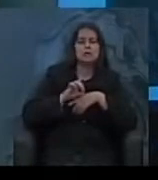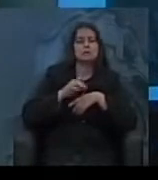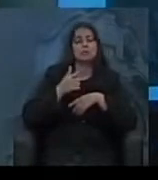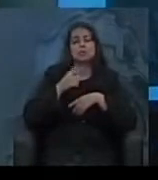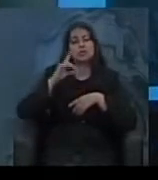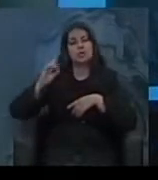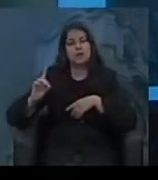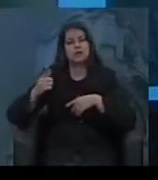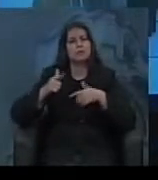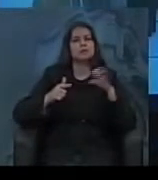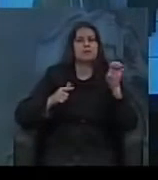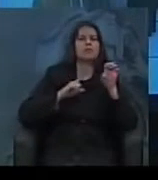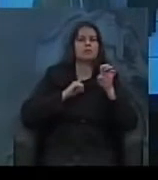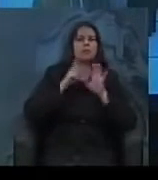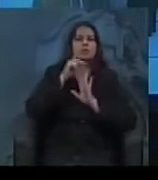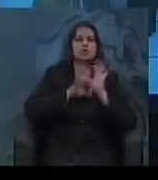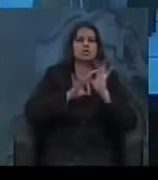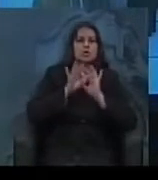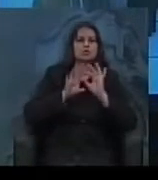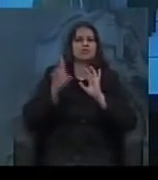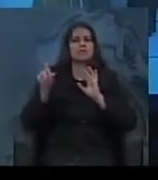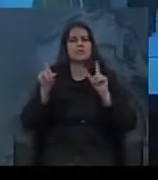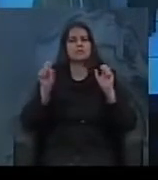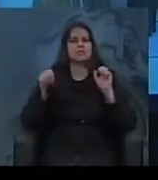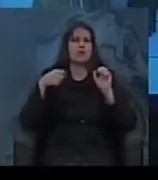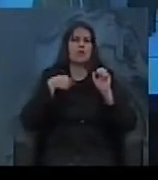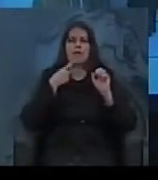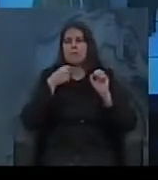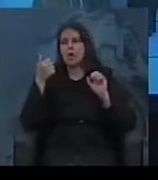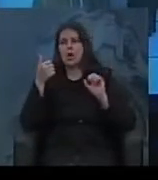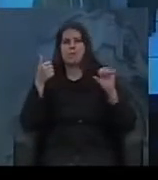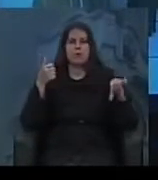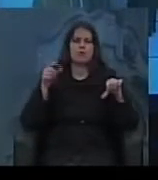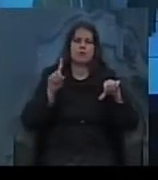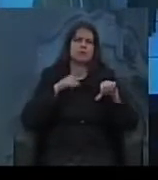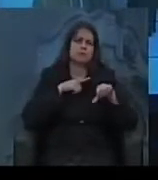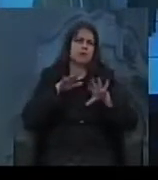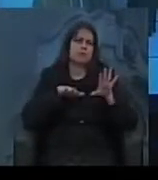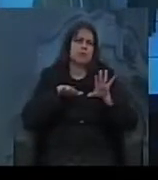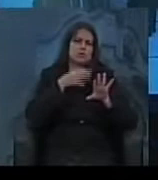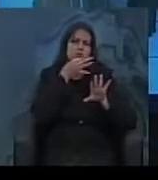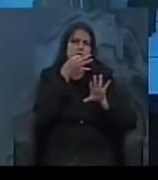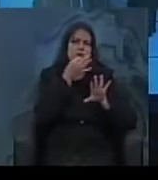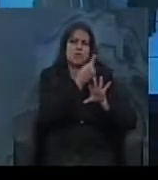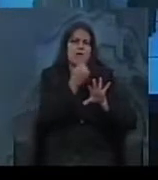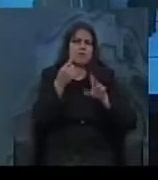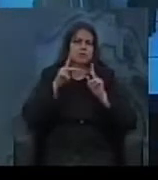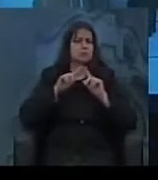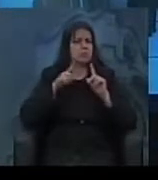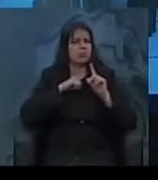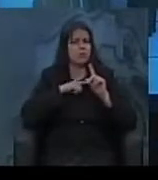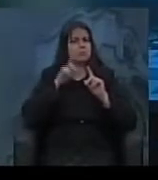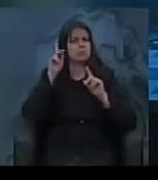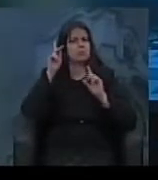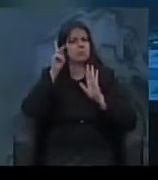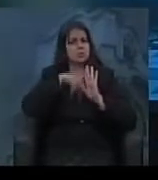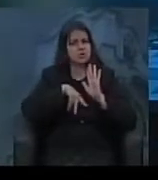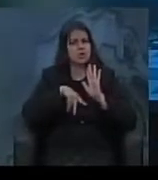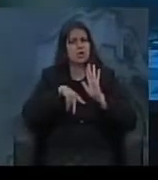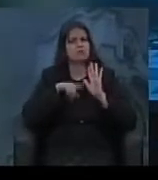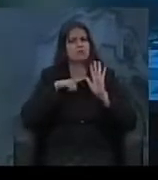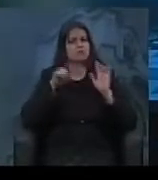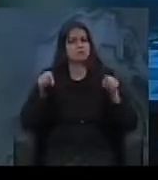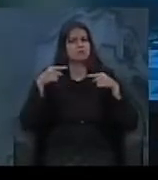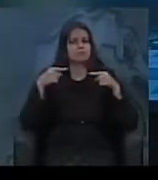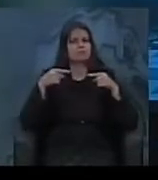e tem projetos diferentes, sim. Não estou dizendo se um projeto é melhor que o outro, aí depende muito da visão de cada um. Mas existem projetos, e muitas